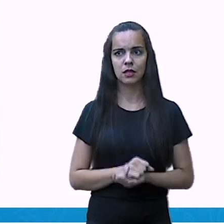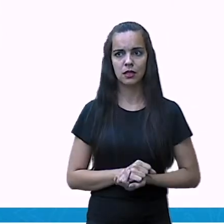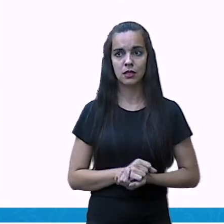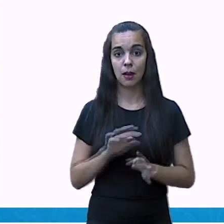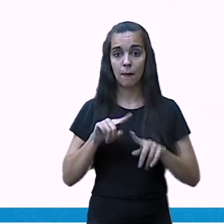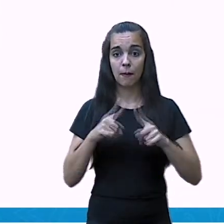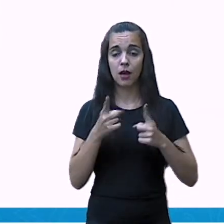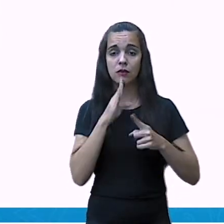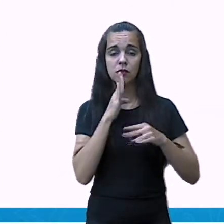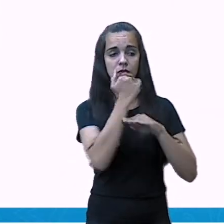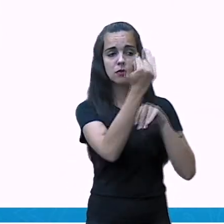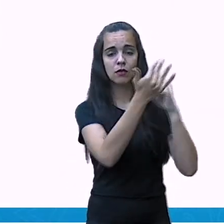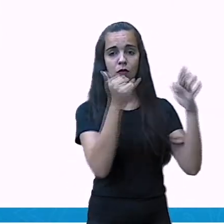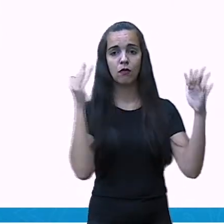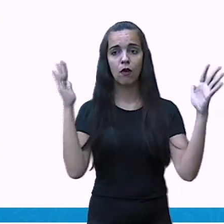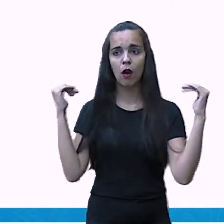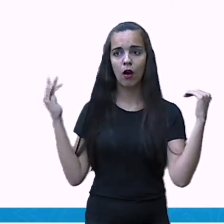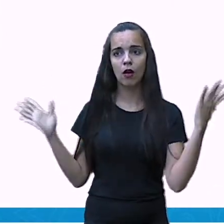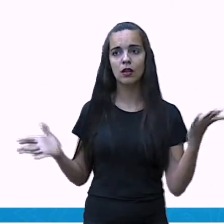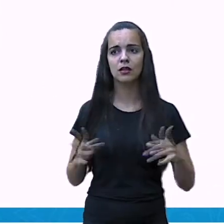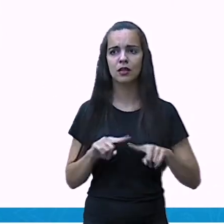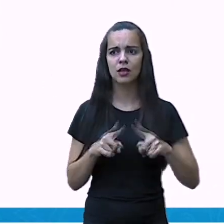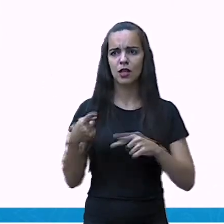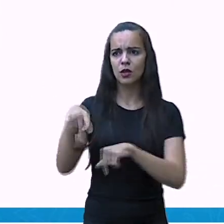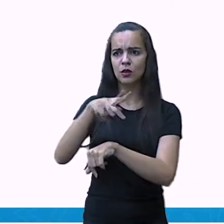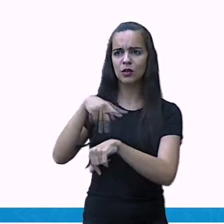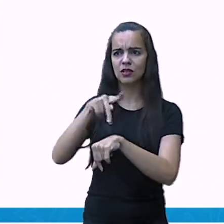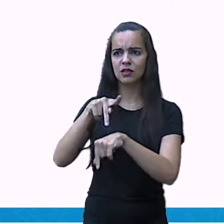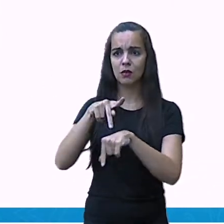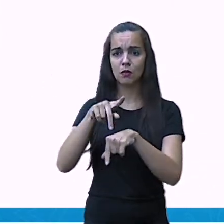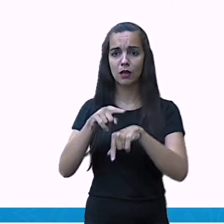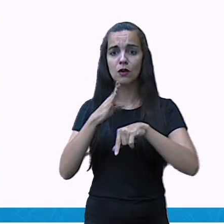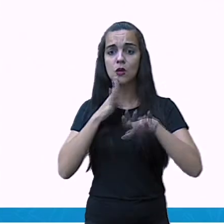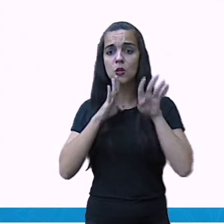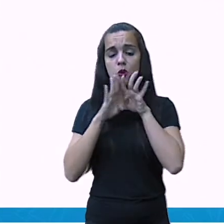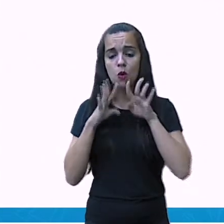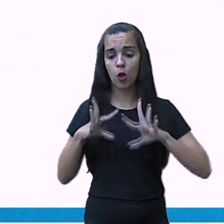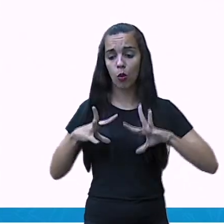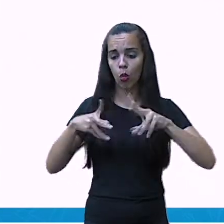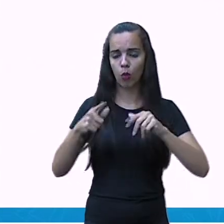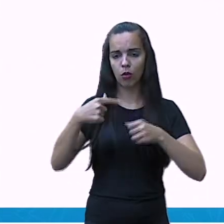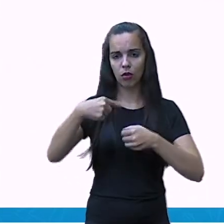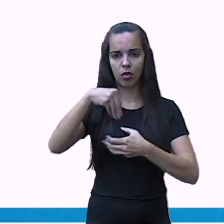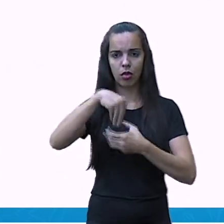Nem todos podem usufruir de tudo o que a cidade oferece.